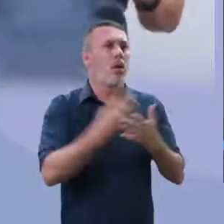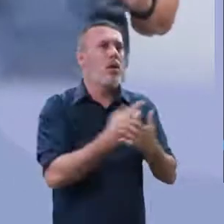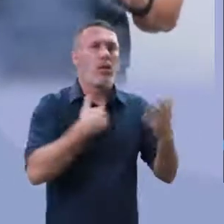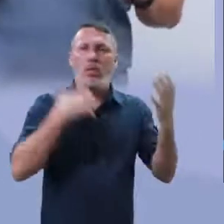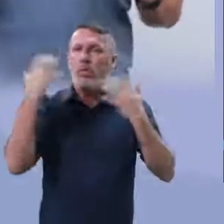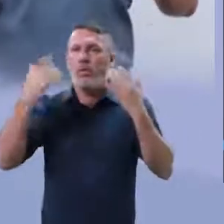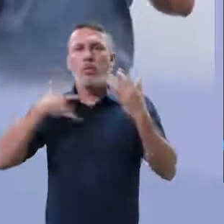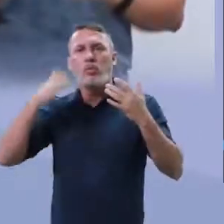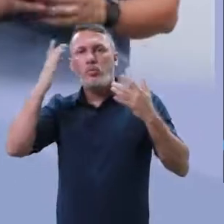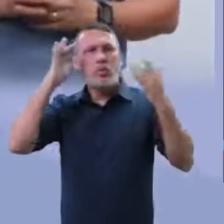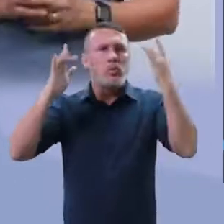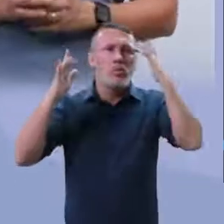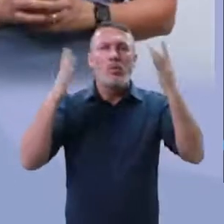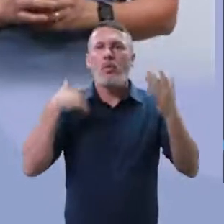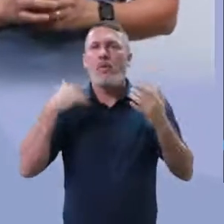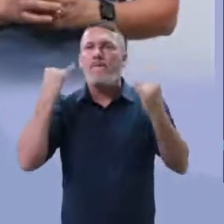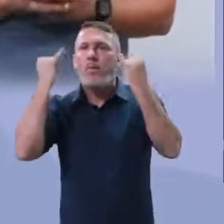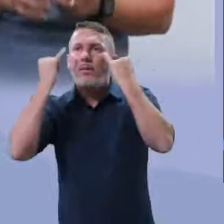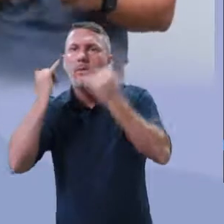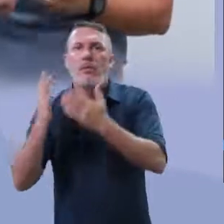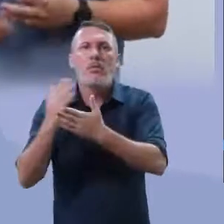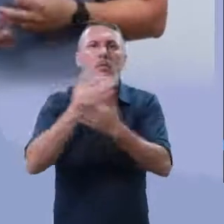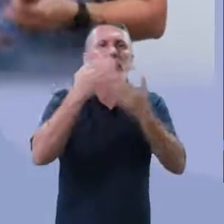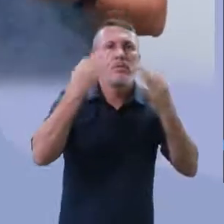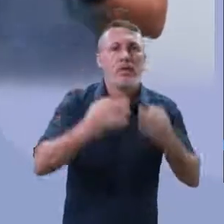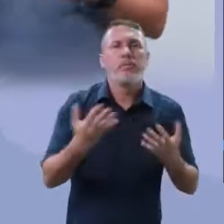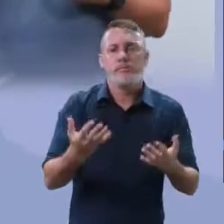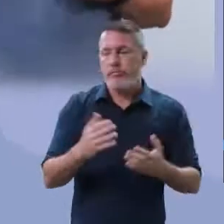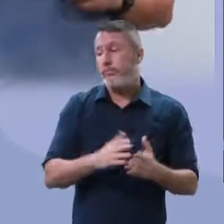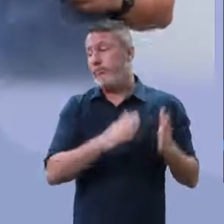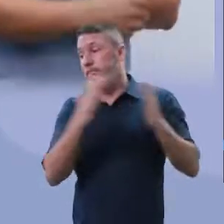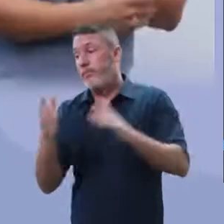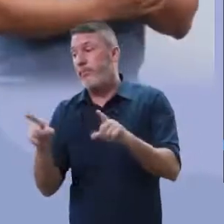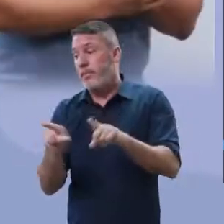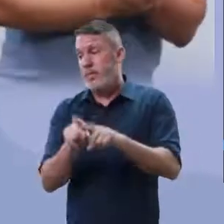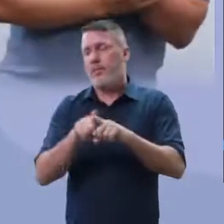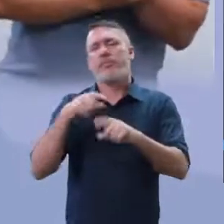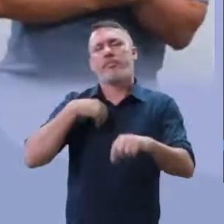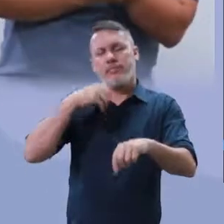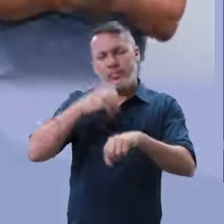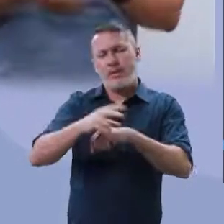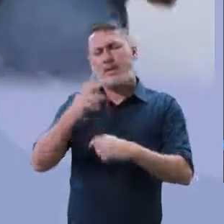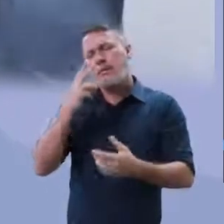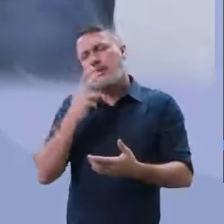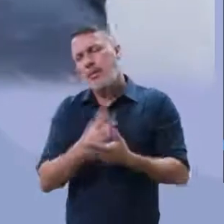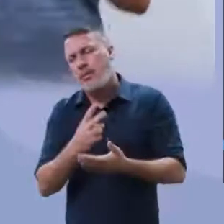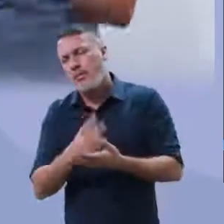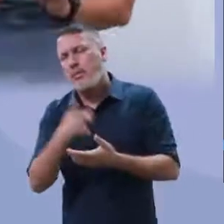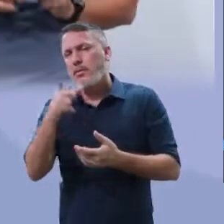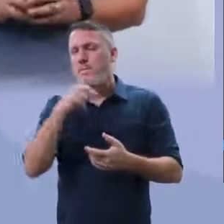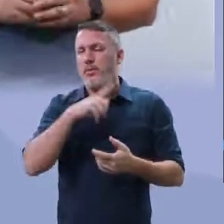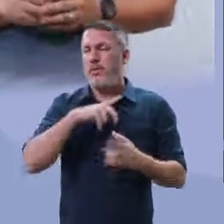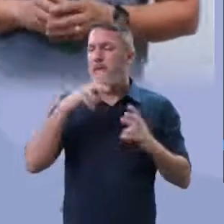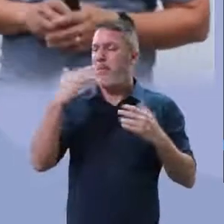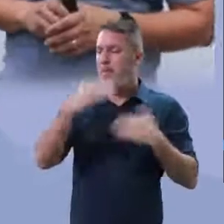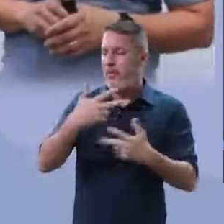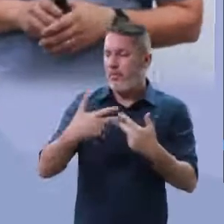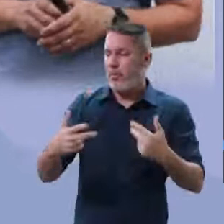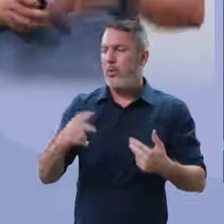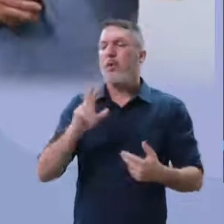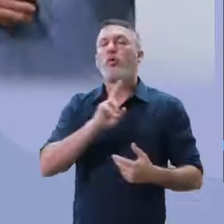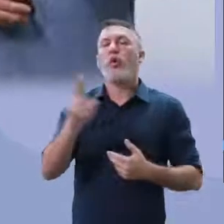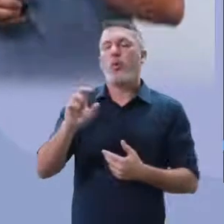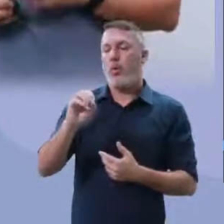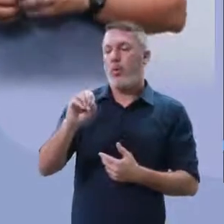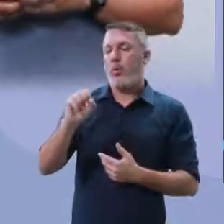Qual caminho eu vou seguir? Qual informação pra mim é correta? E a outra questão que vocês poderiam colocar sempre quando cai alguma coisa voltada